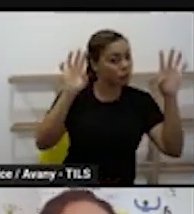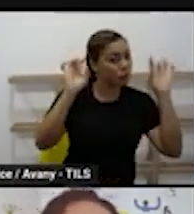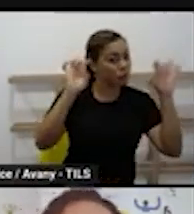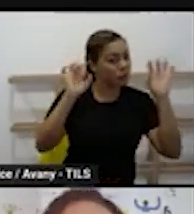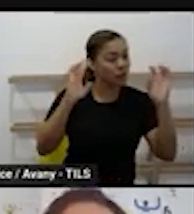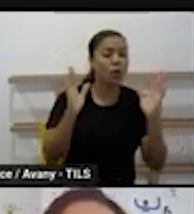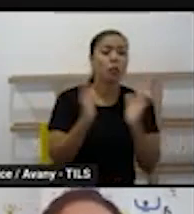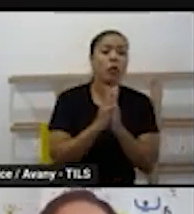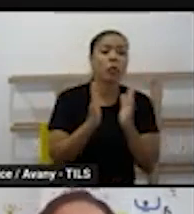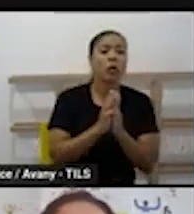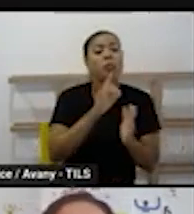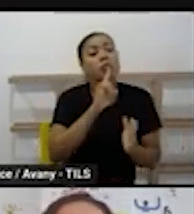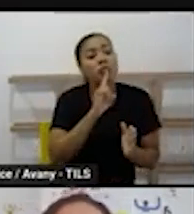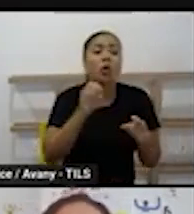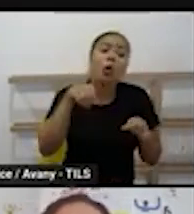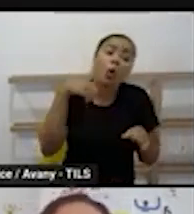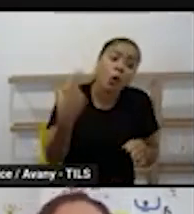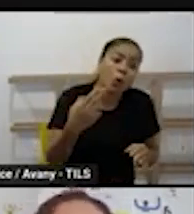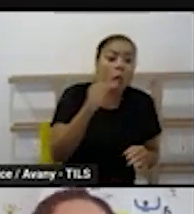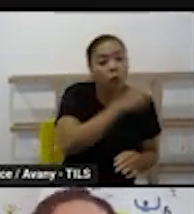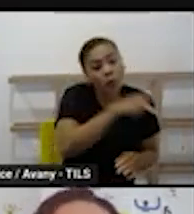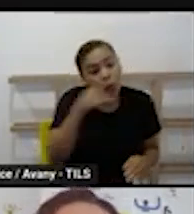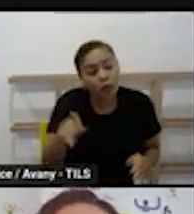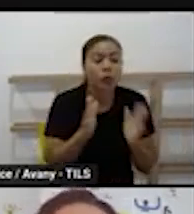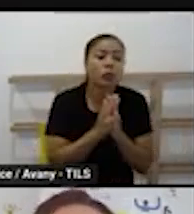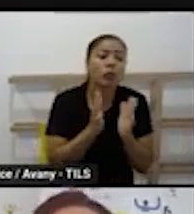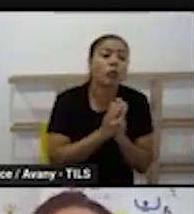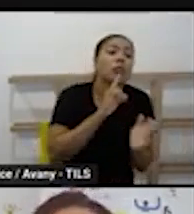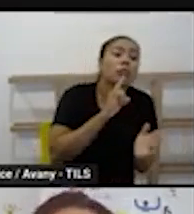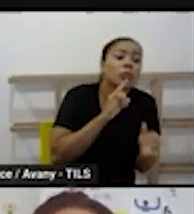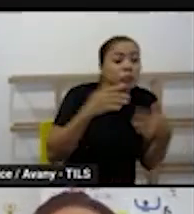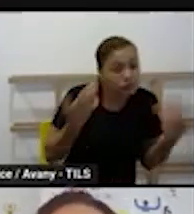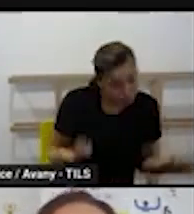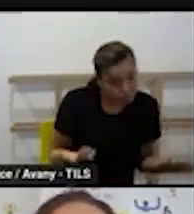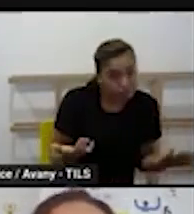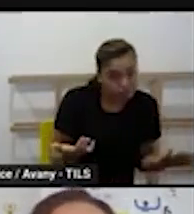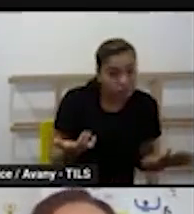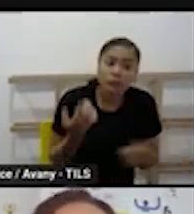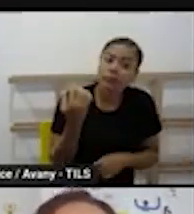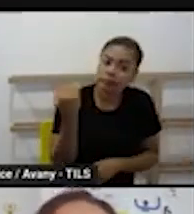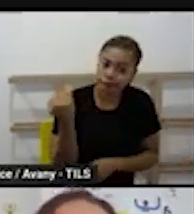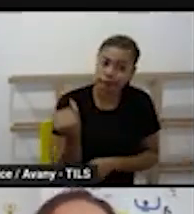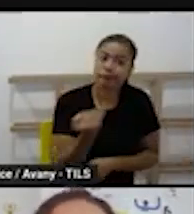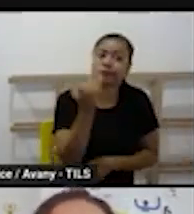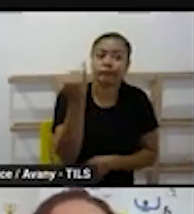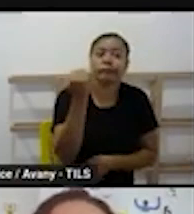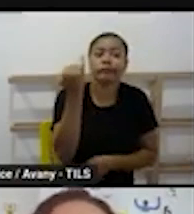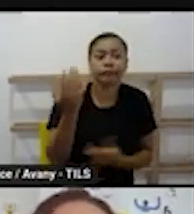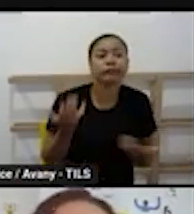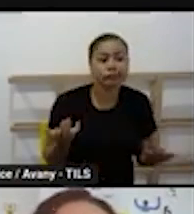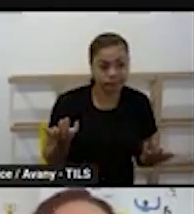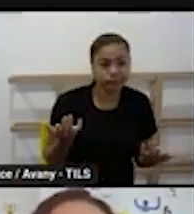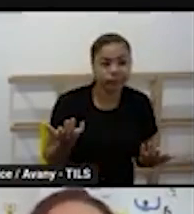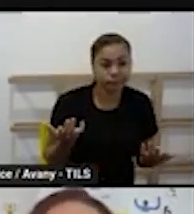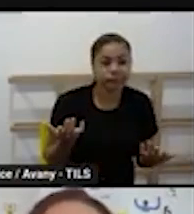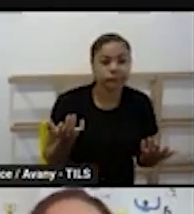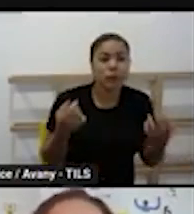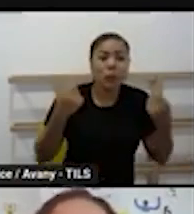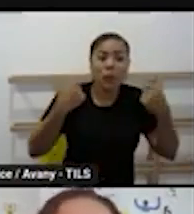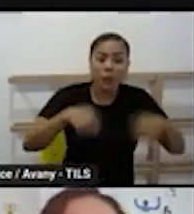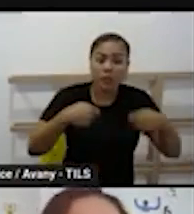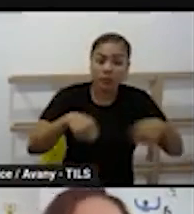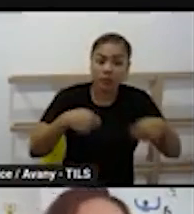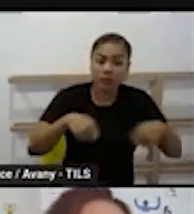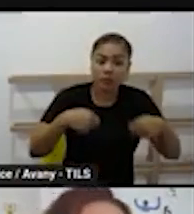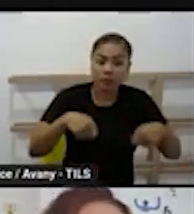o aniversário da professora então a roda ela é importante e ela precisa ser pensada de